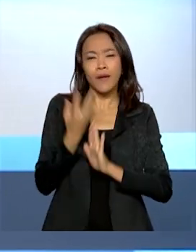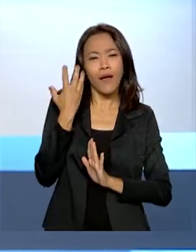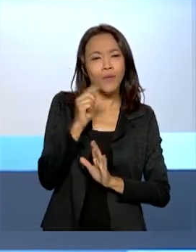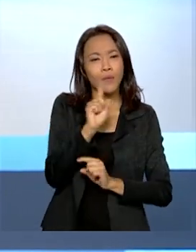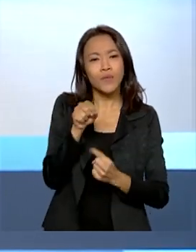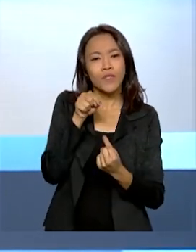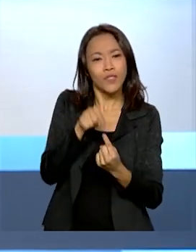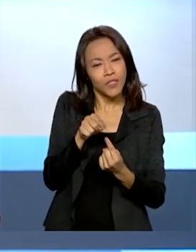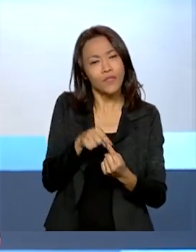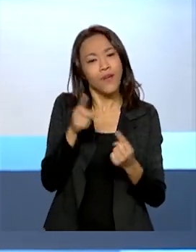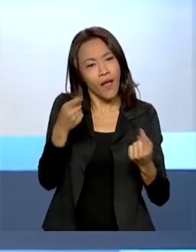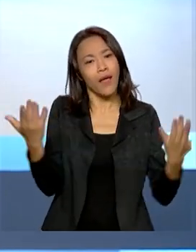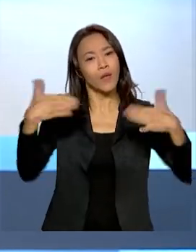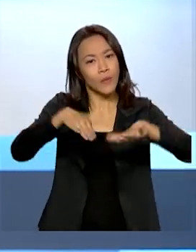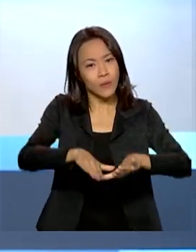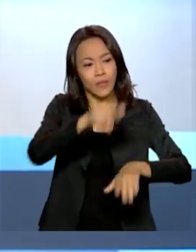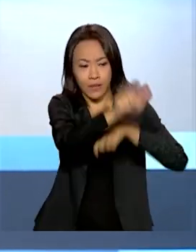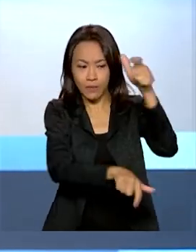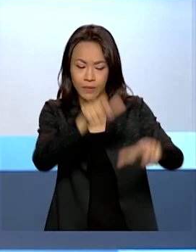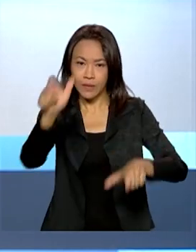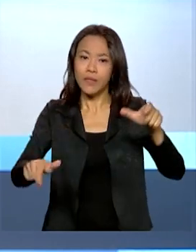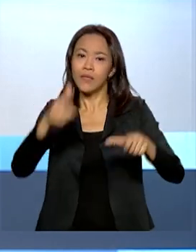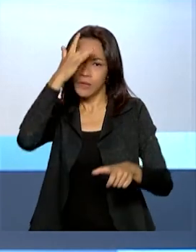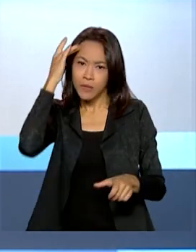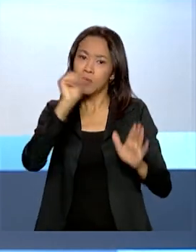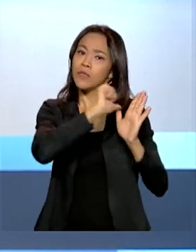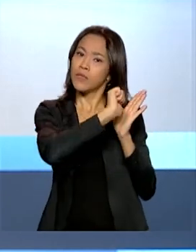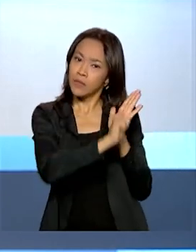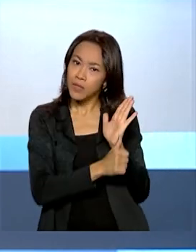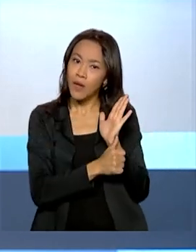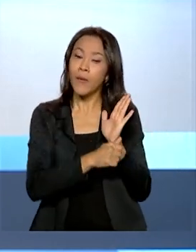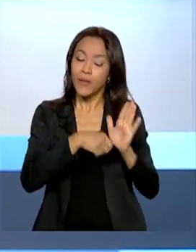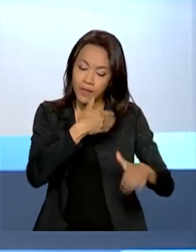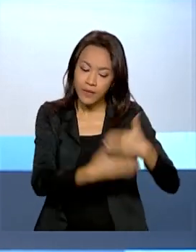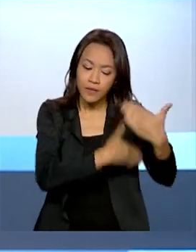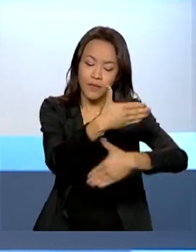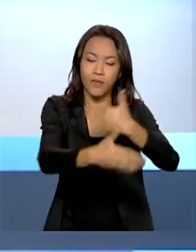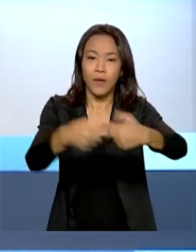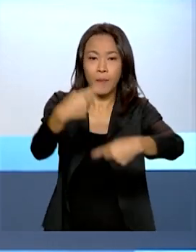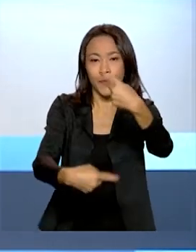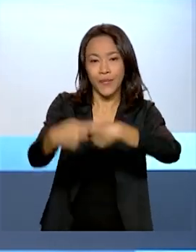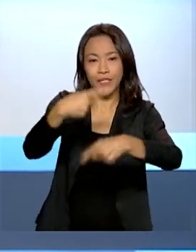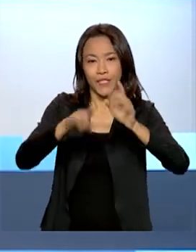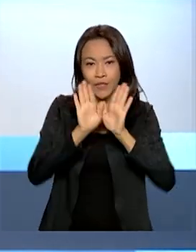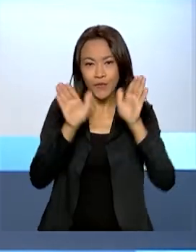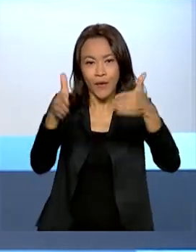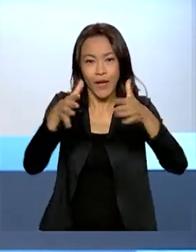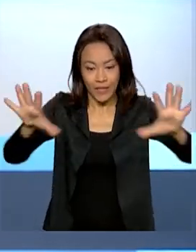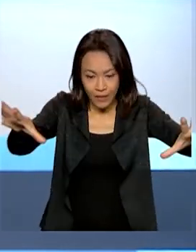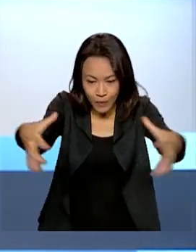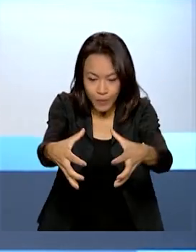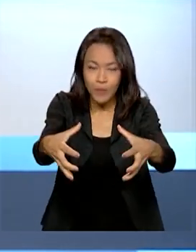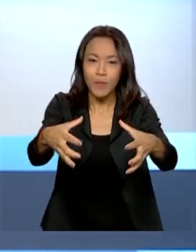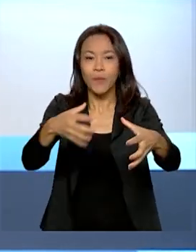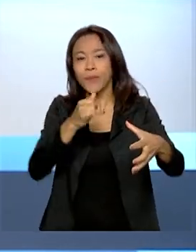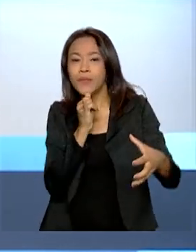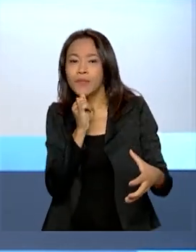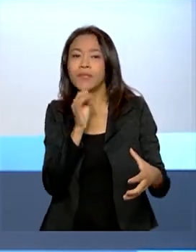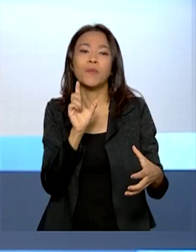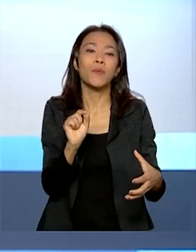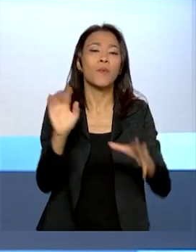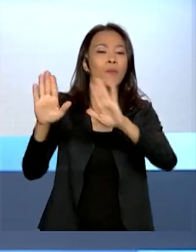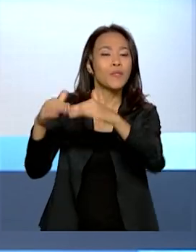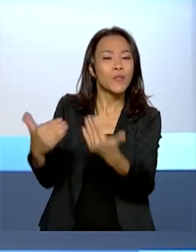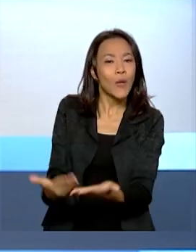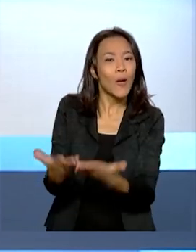inclusão plena dessas pessoas na sociedade e desenvolver políticas públicas destinadas a elas, como por exemplo, uma